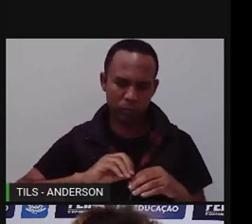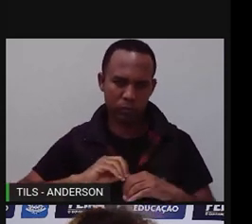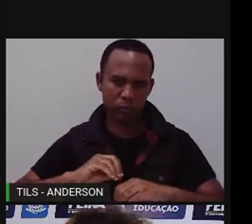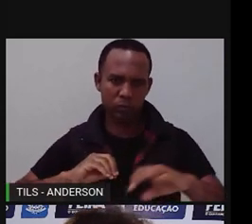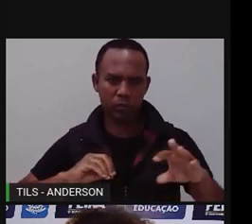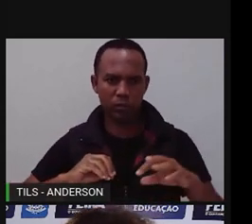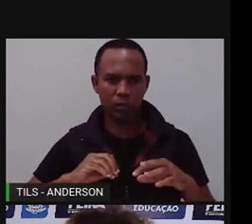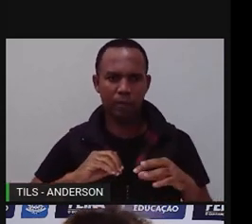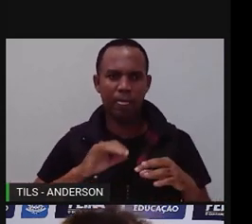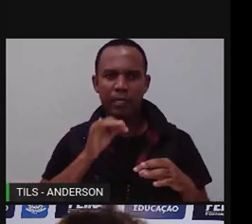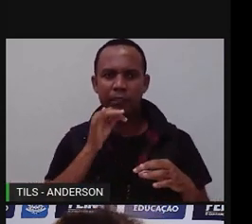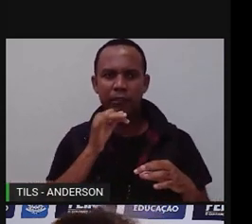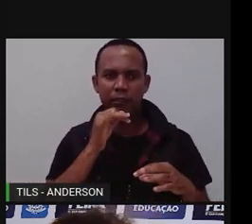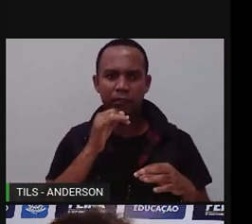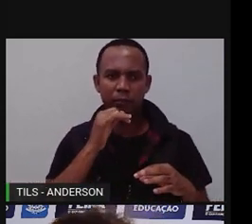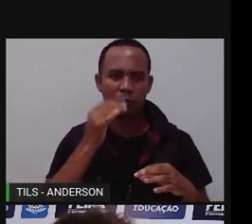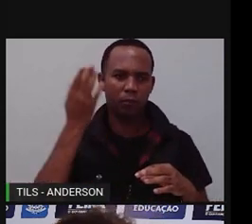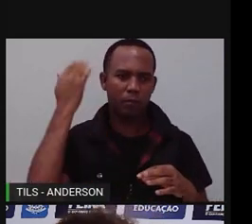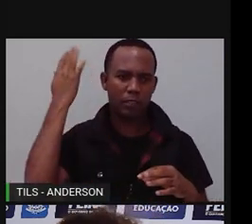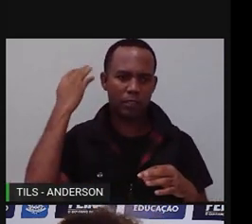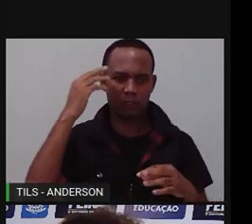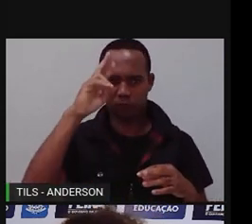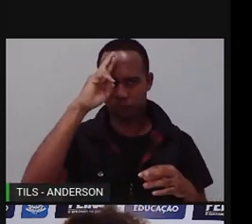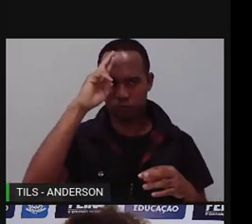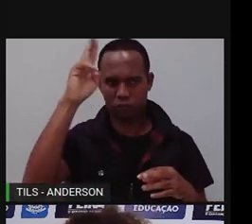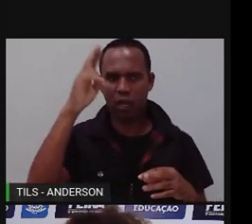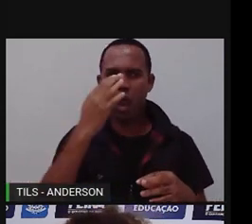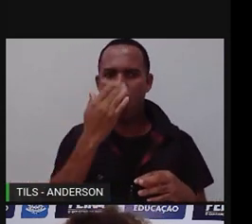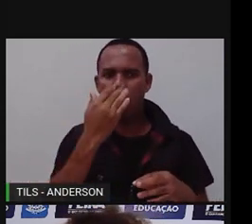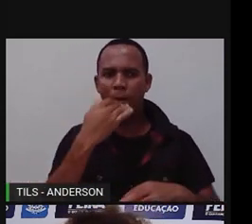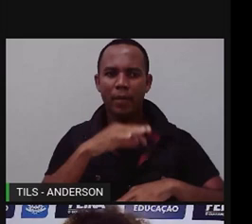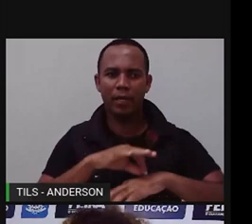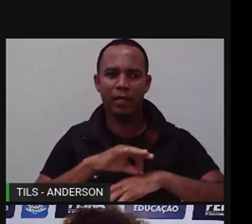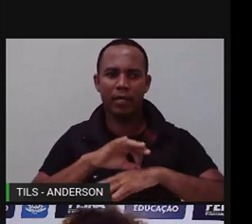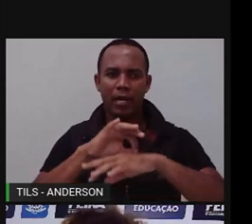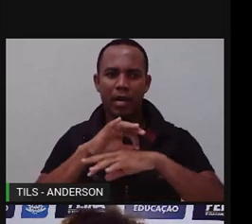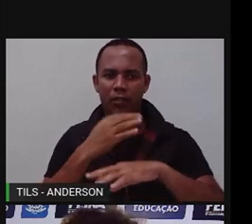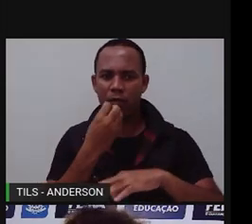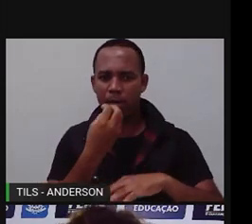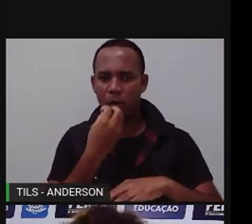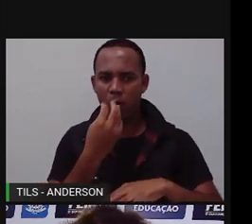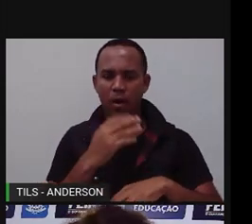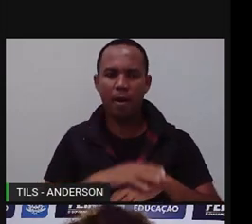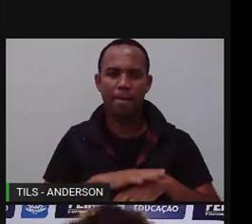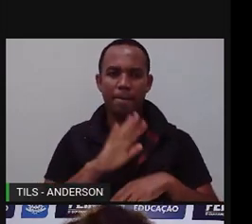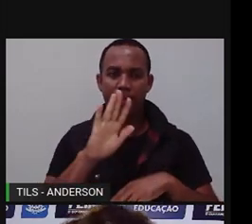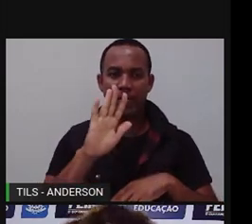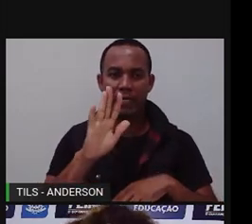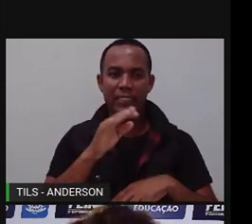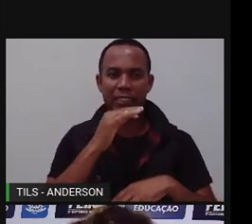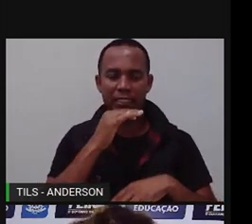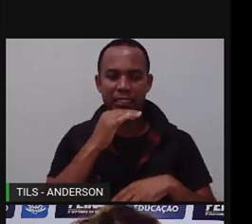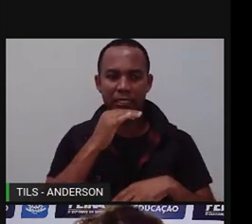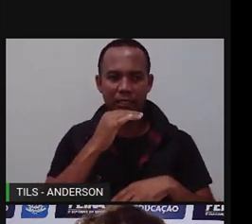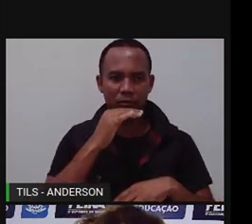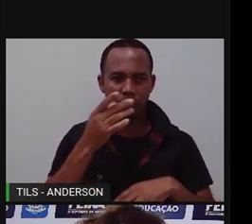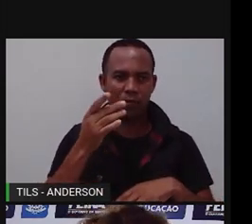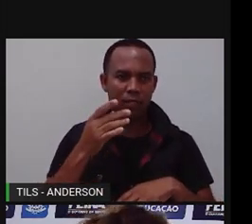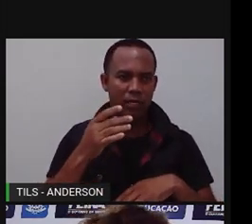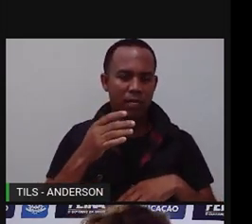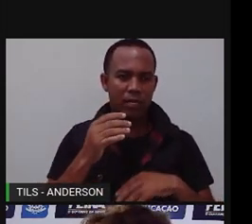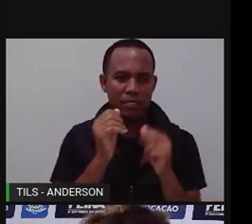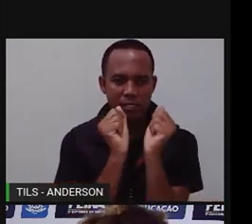escravos, eles comiam a parte boa. E o que sobrava de ruim, eles davam pros escravos. E aí eles começaram a cozinhar, junto com o feijão,